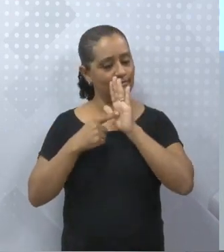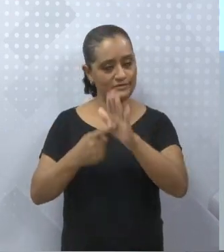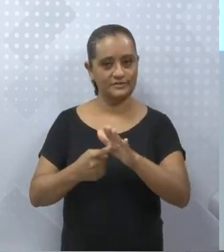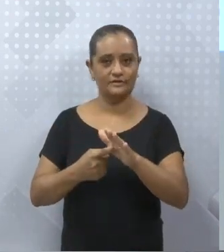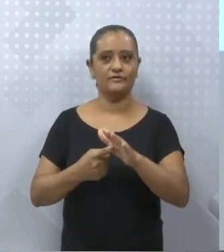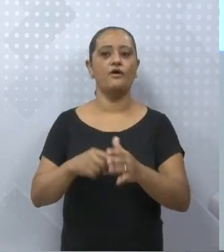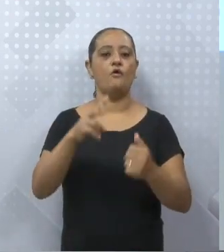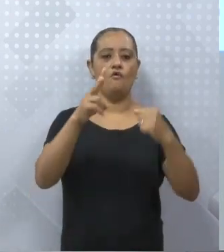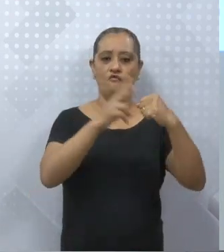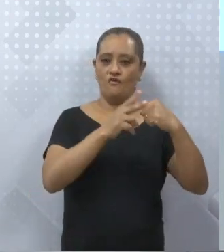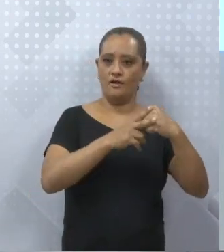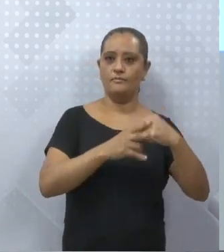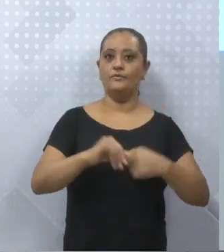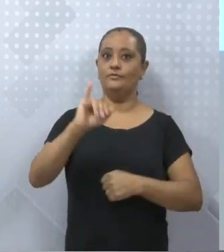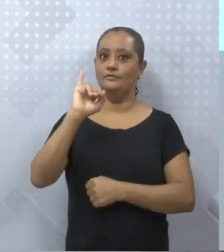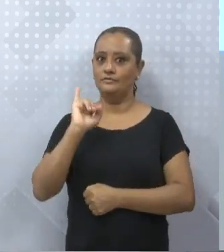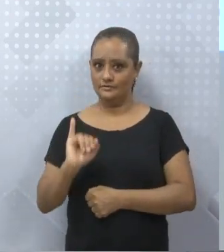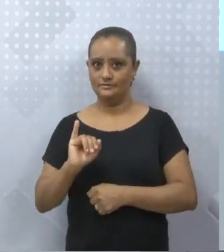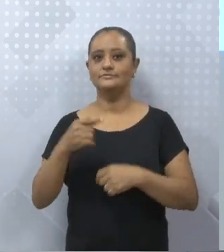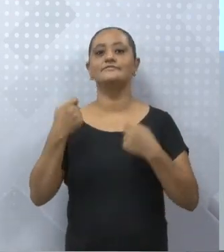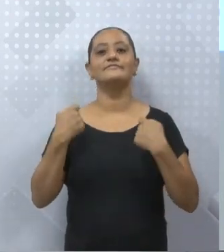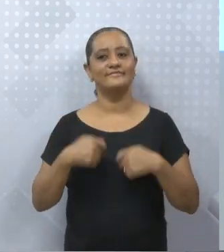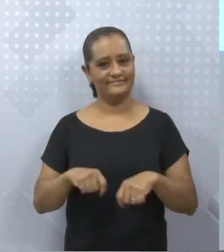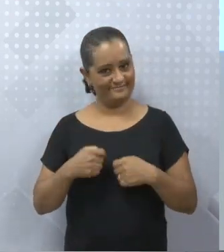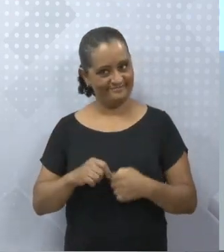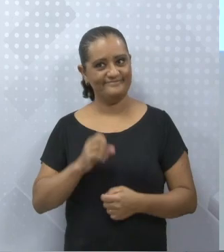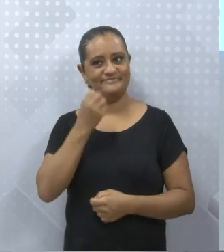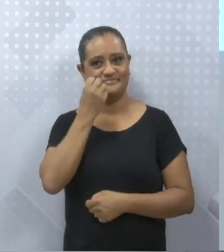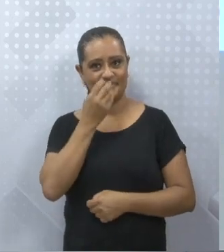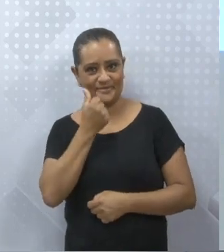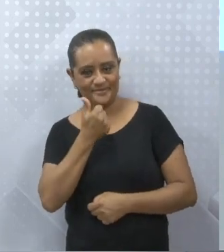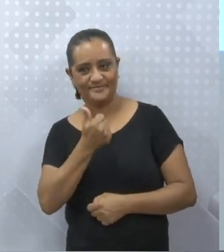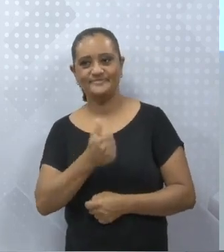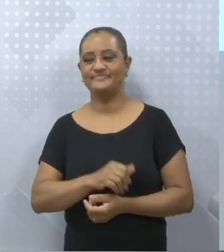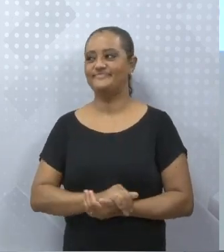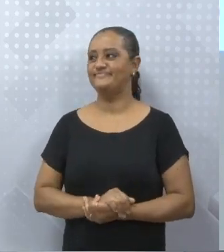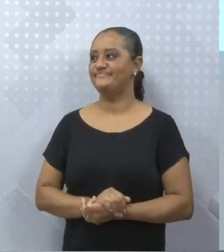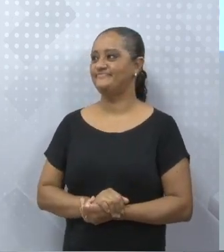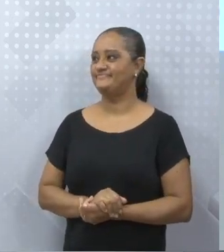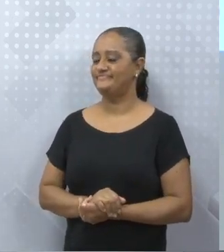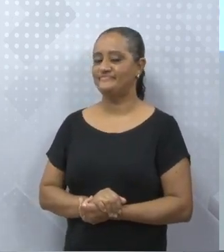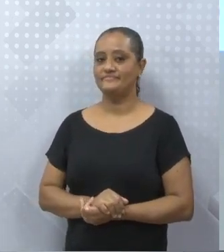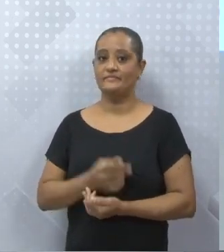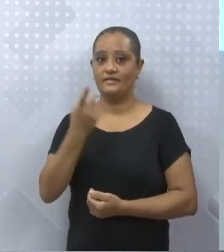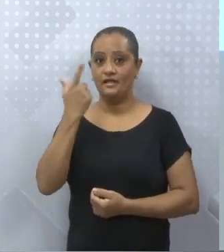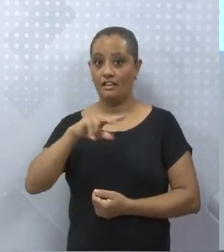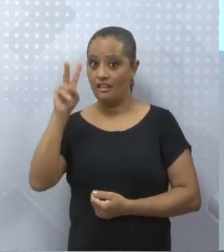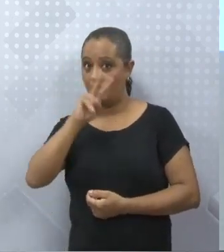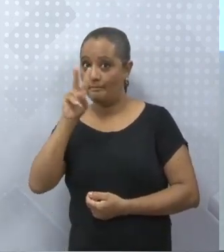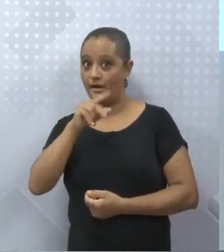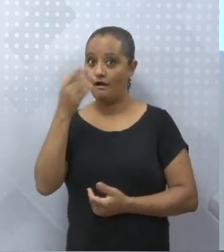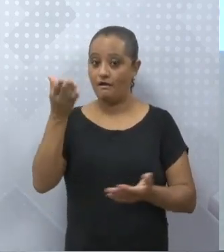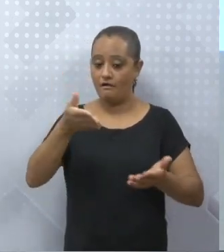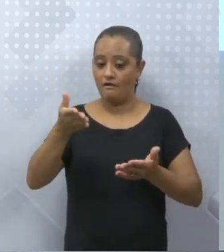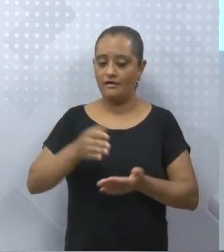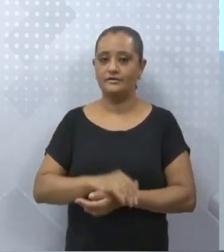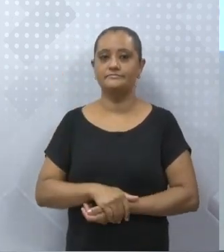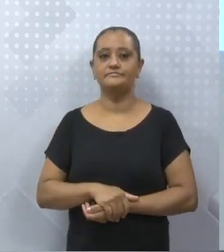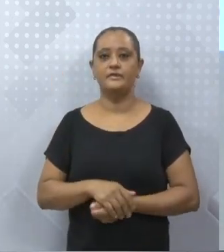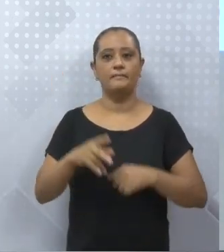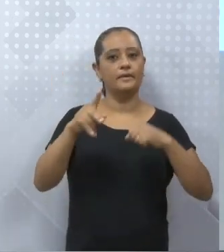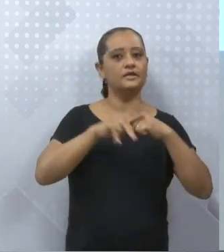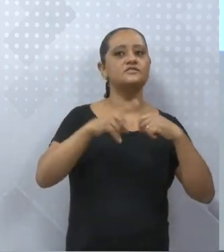Intransitivo. Muito bem. Aí está certo. E aí, só recapitulando agora. A predicação verbal pode ser o quê?